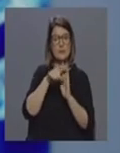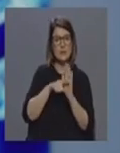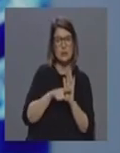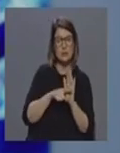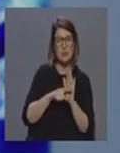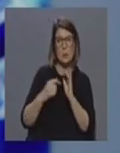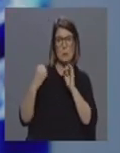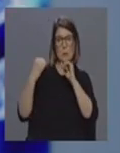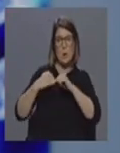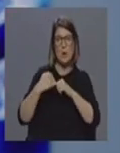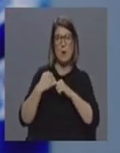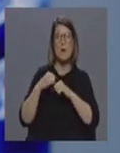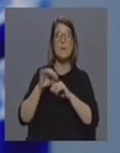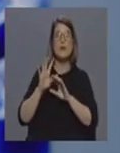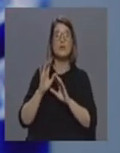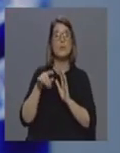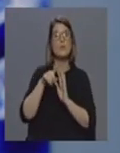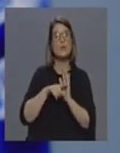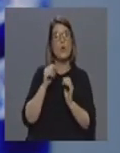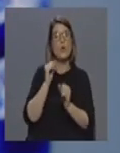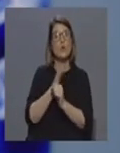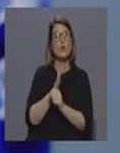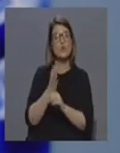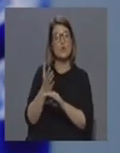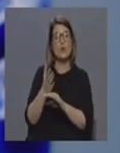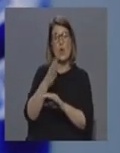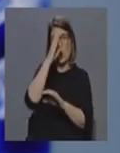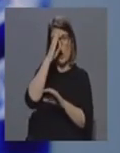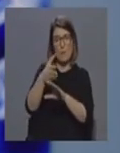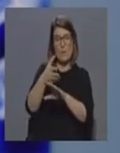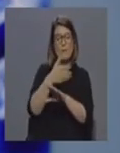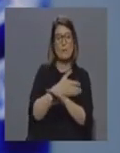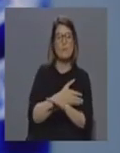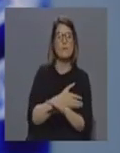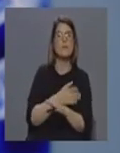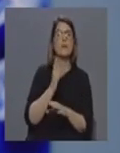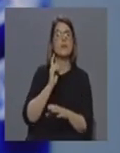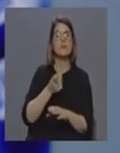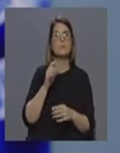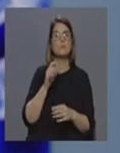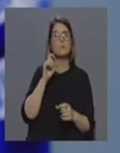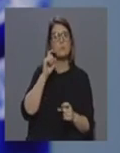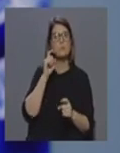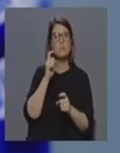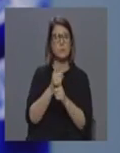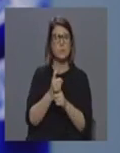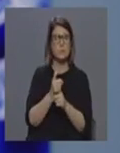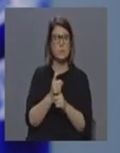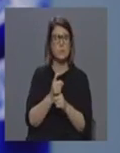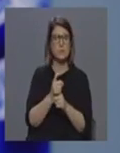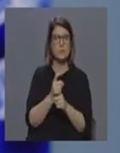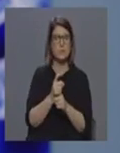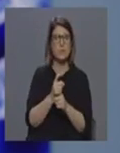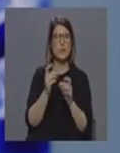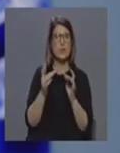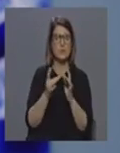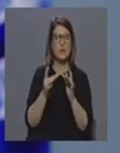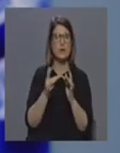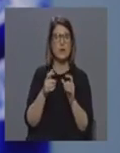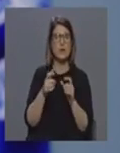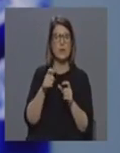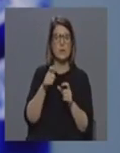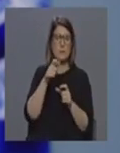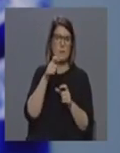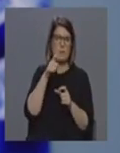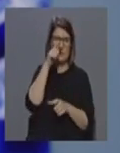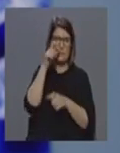consonância, mas já implementou outras previamente, nomeadamente a questão até desta vigilância destes contatos próximos de possíveis